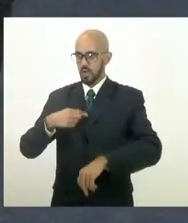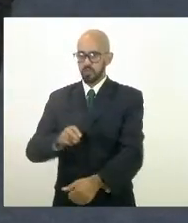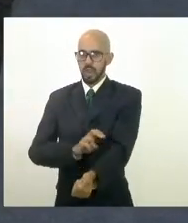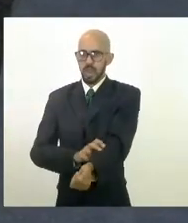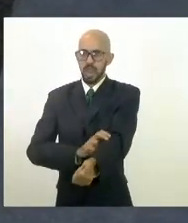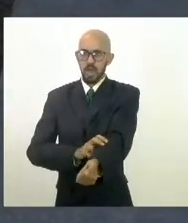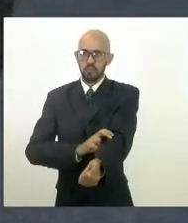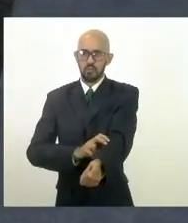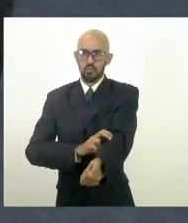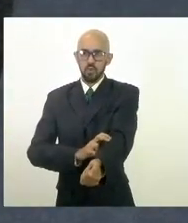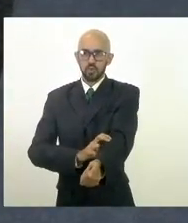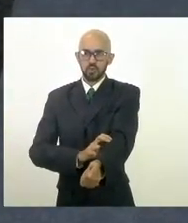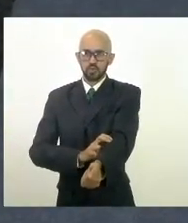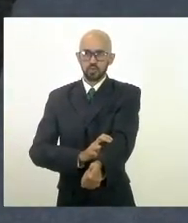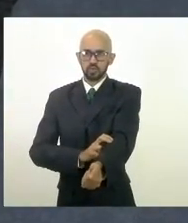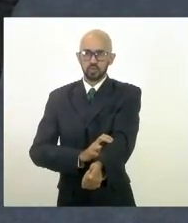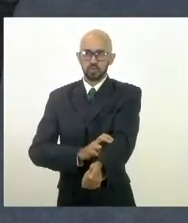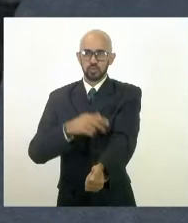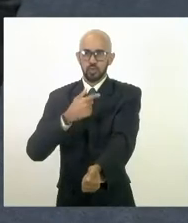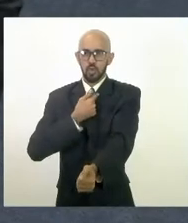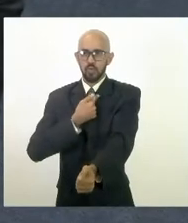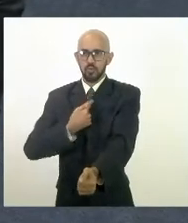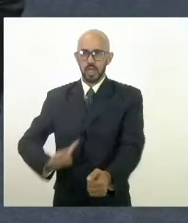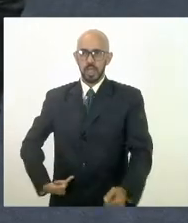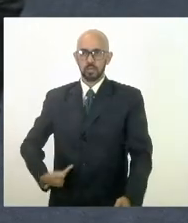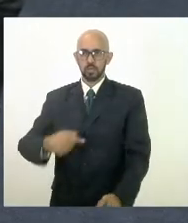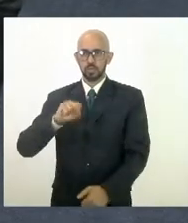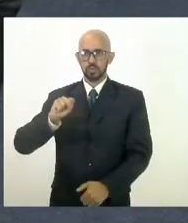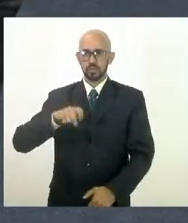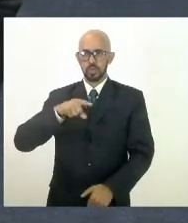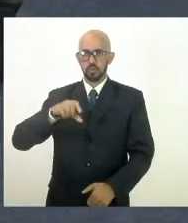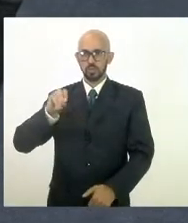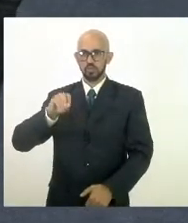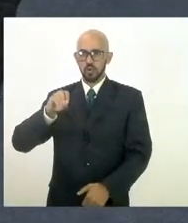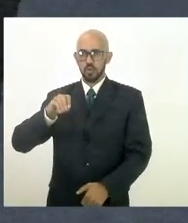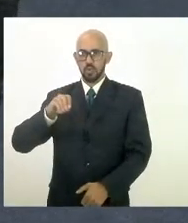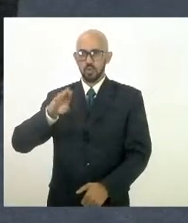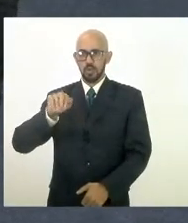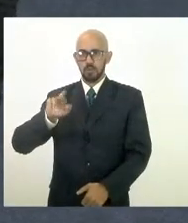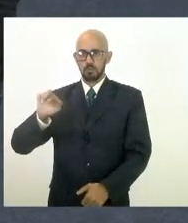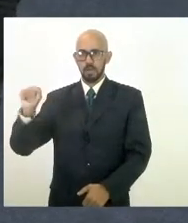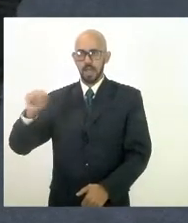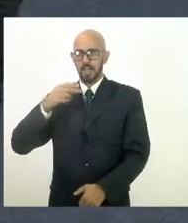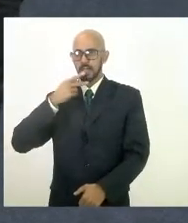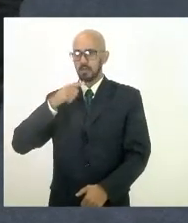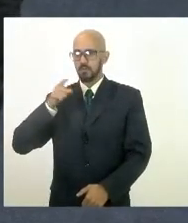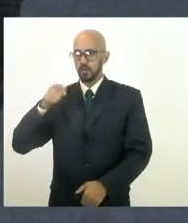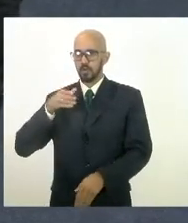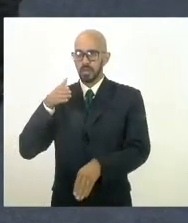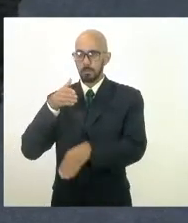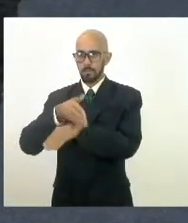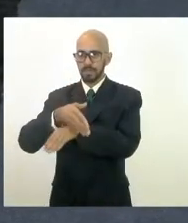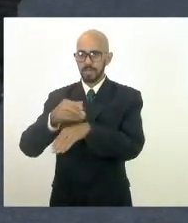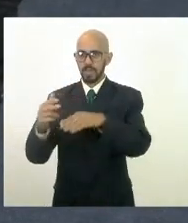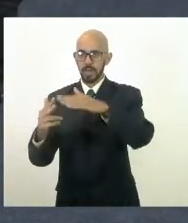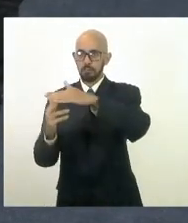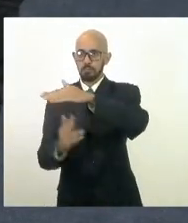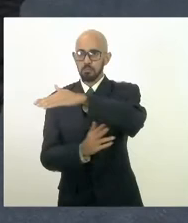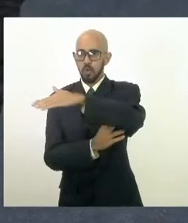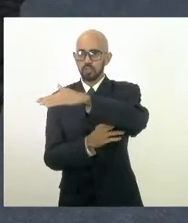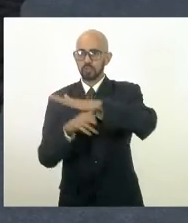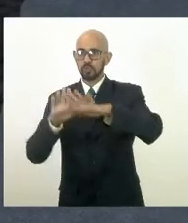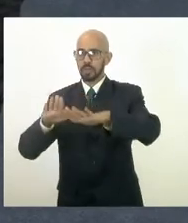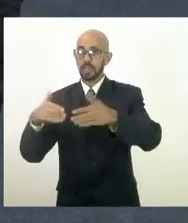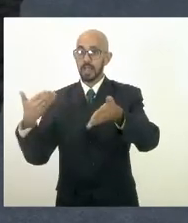governador em São João da Barra porque ele disse que iria passar lá na ponte da integração. Só que até